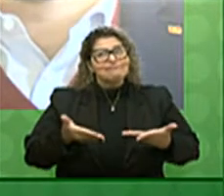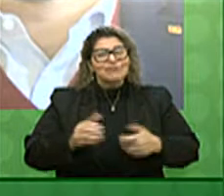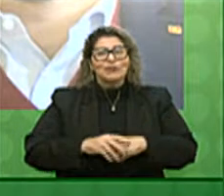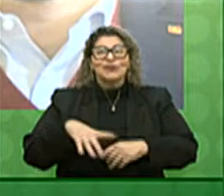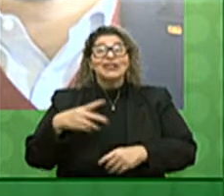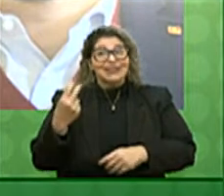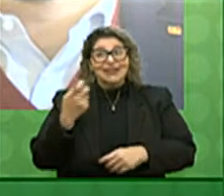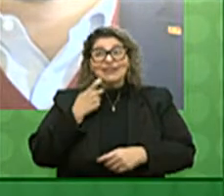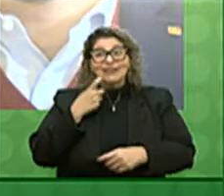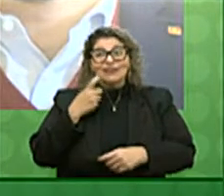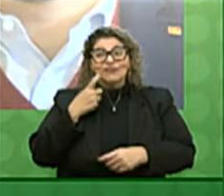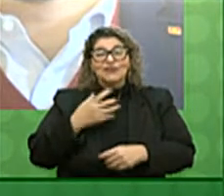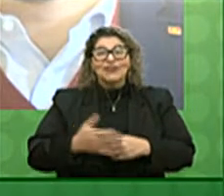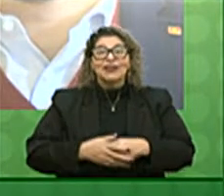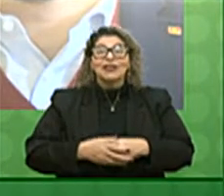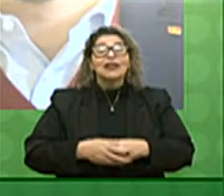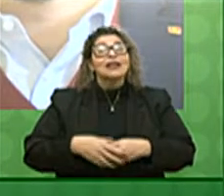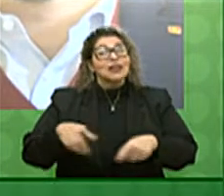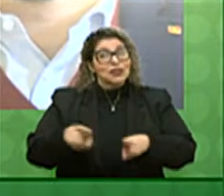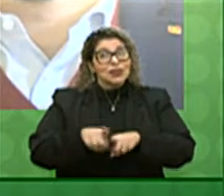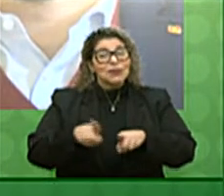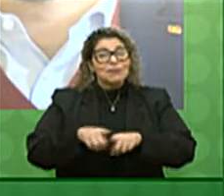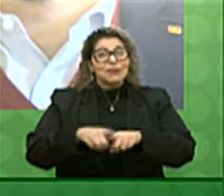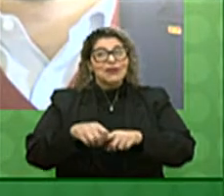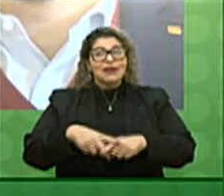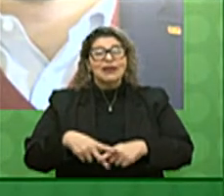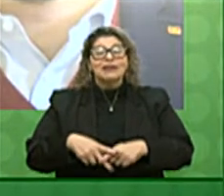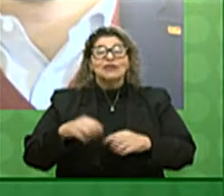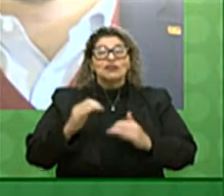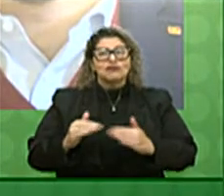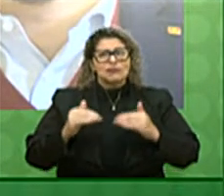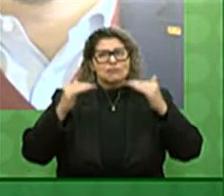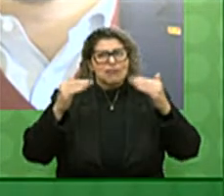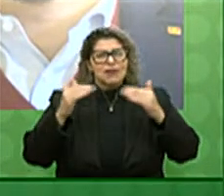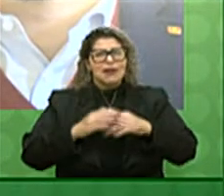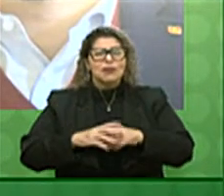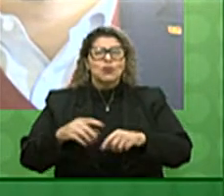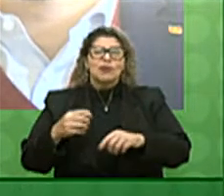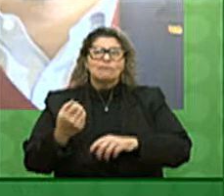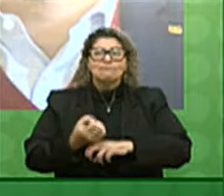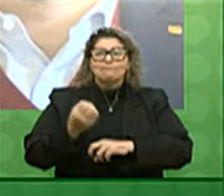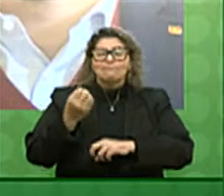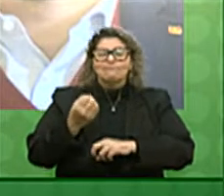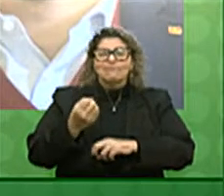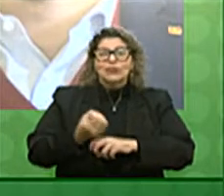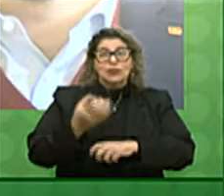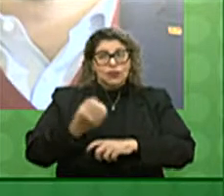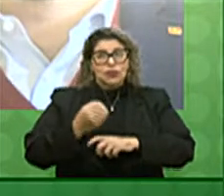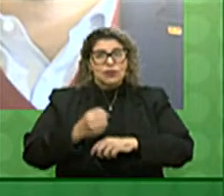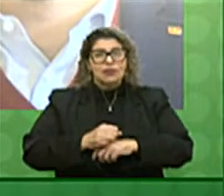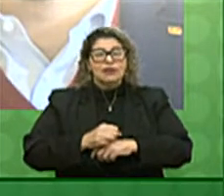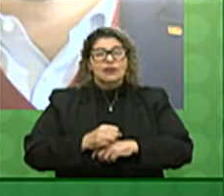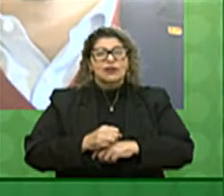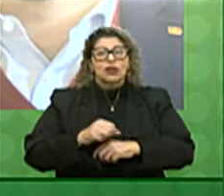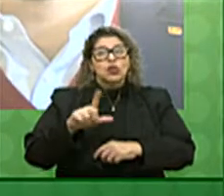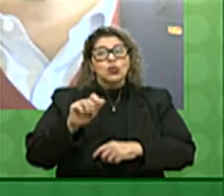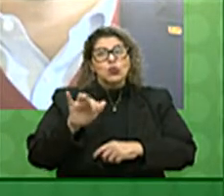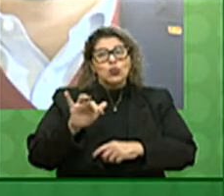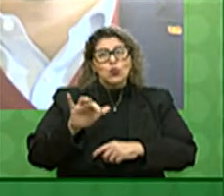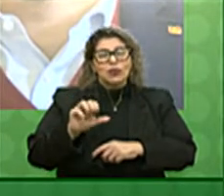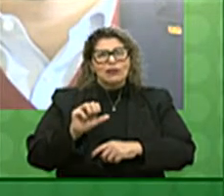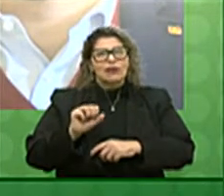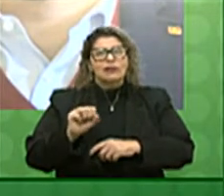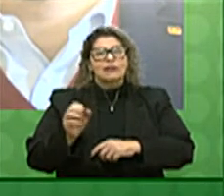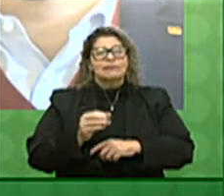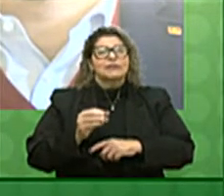manhã de sexta-feira, saudando também o desembargador José Francisco Mech, que representa o presidente Voltaire de